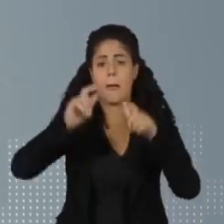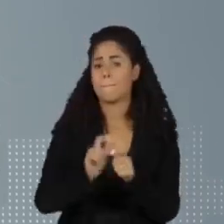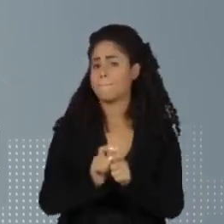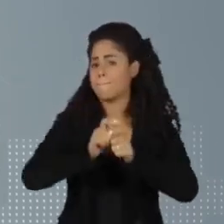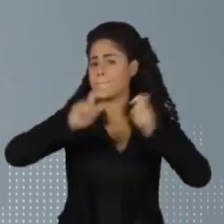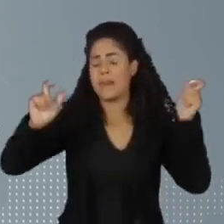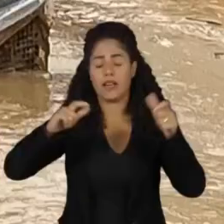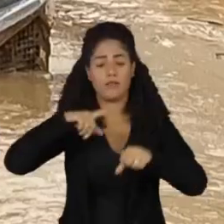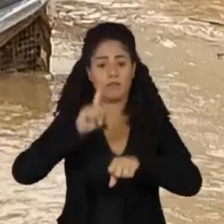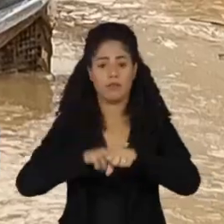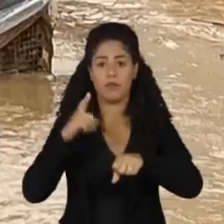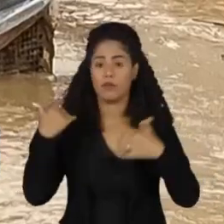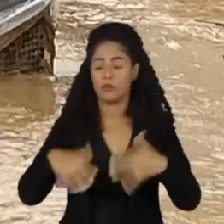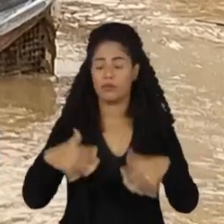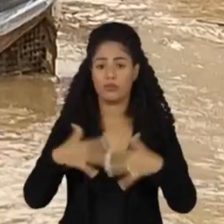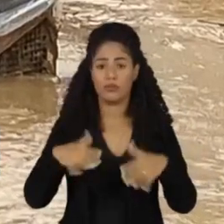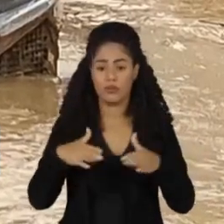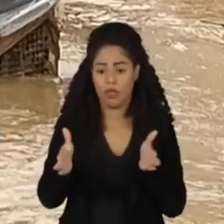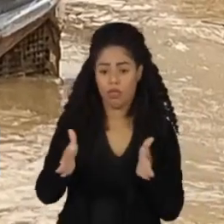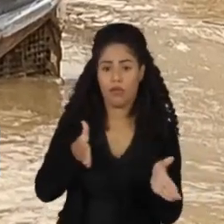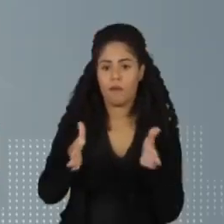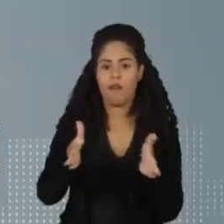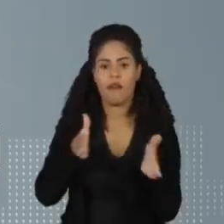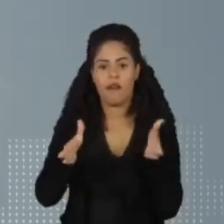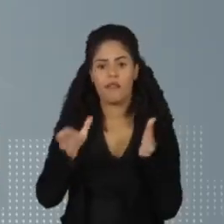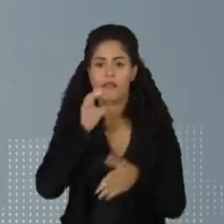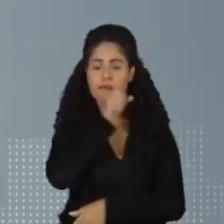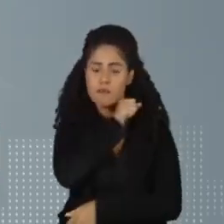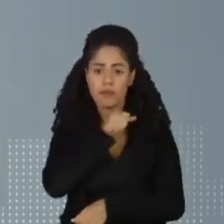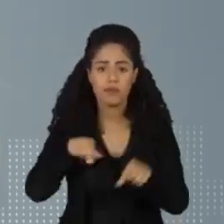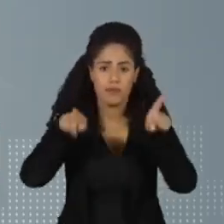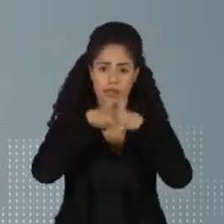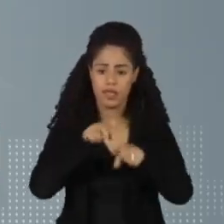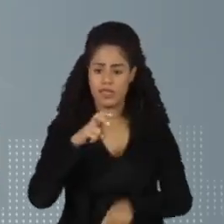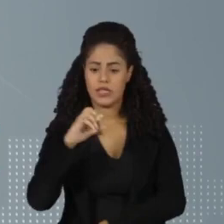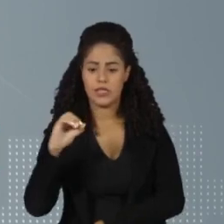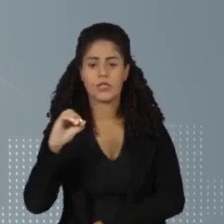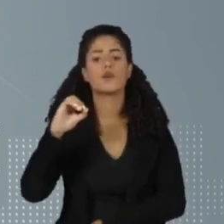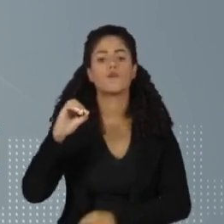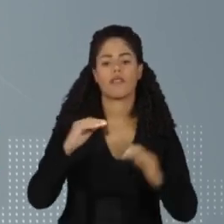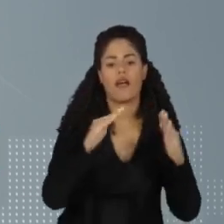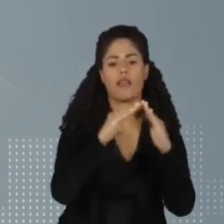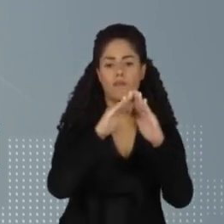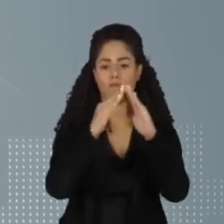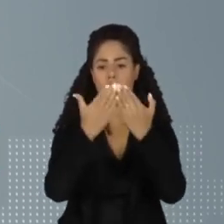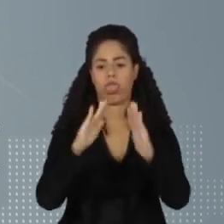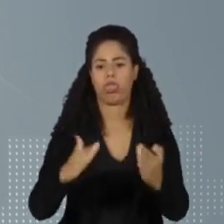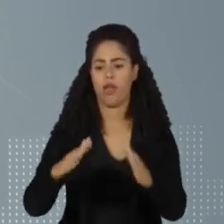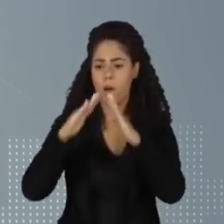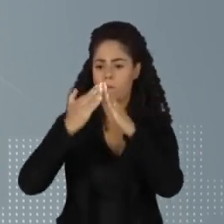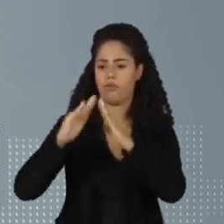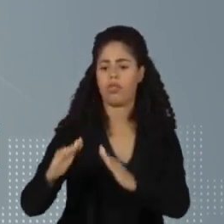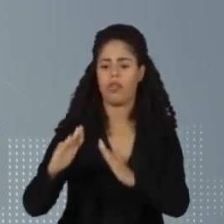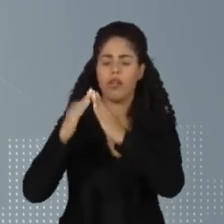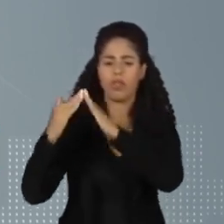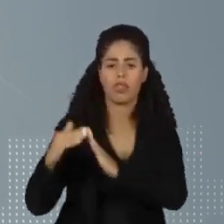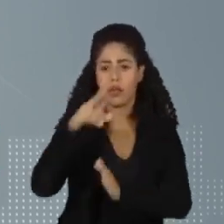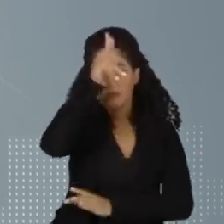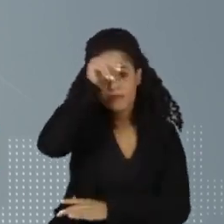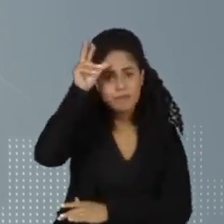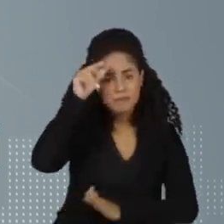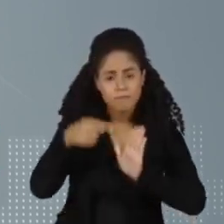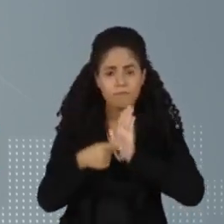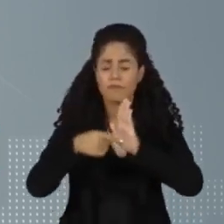vistos em todo o país num curto período de tempo. Ao menos 50 casas desabaram, de acordo com a prefeitura.